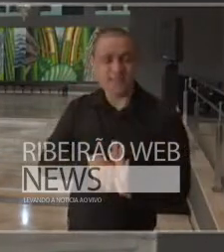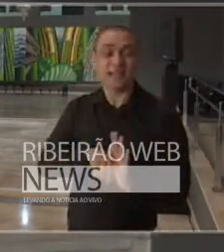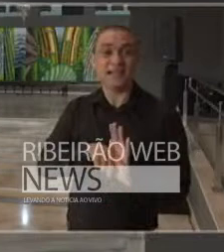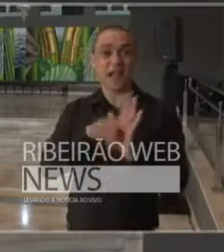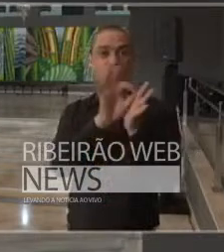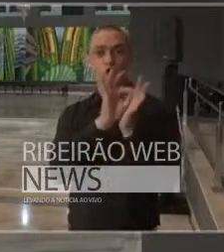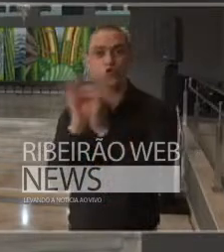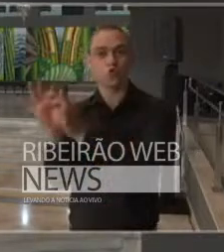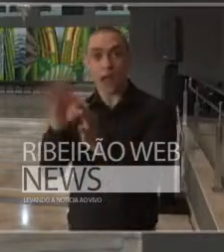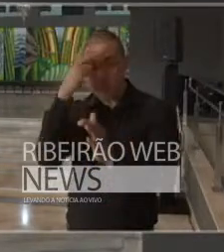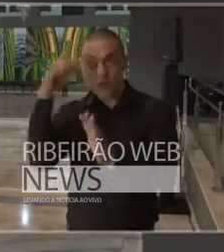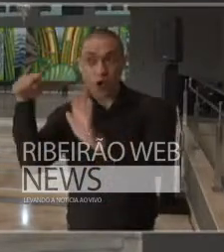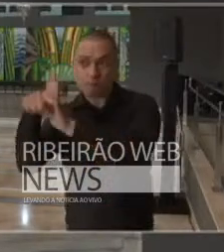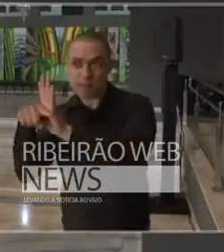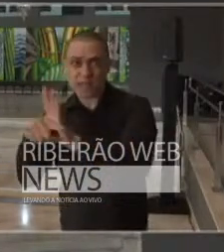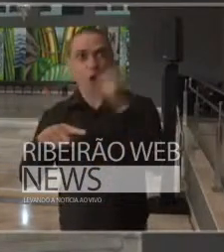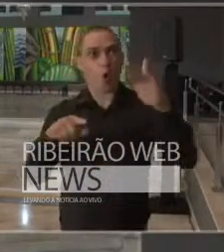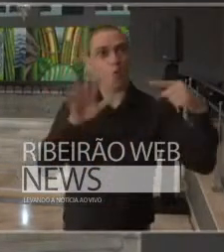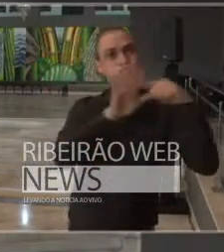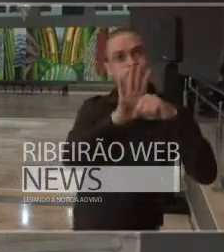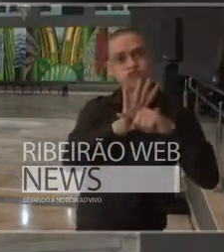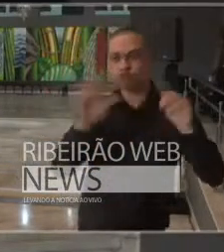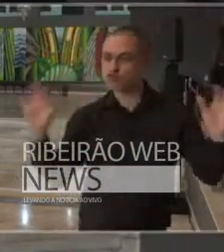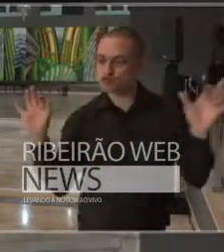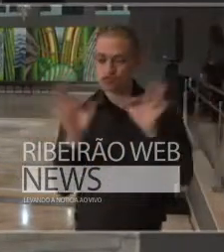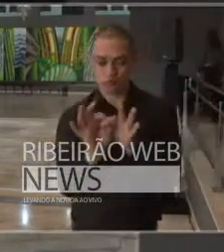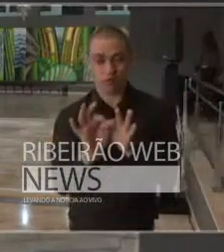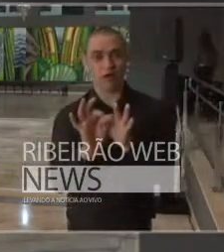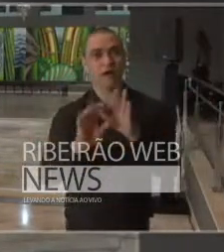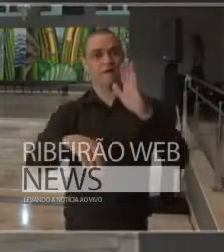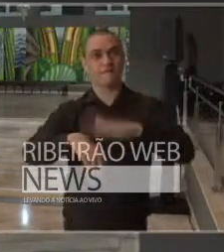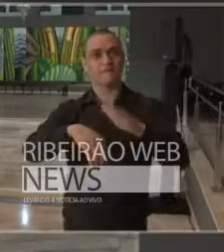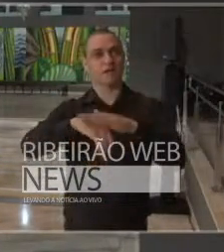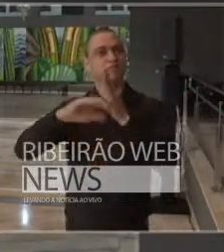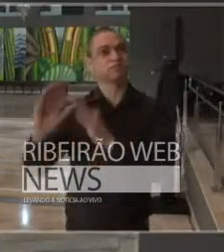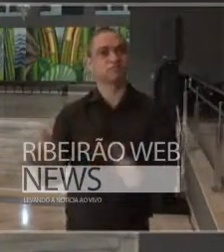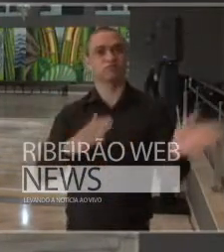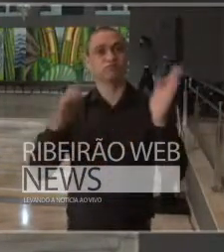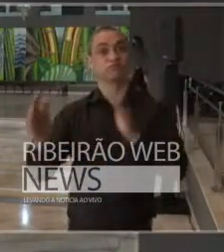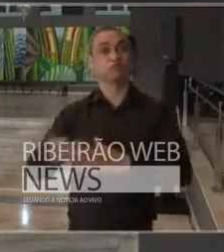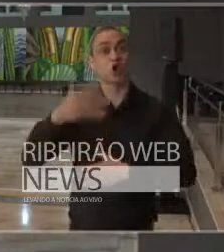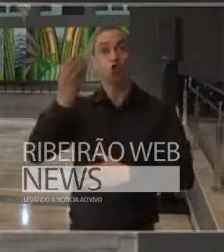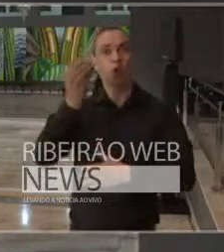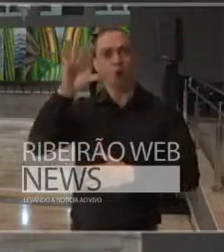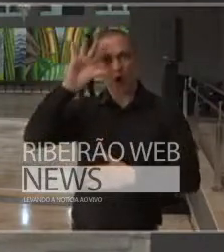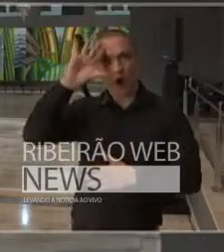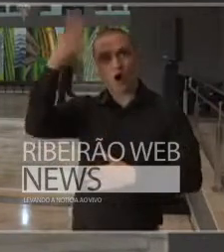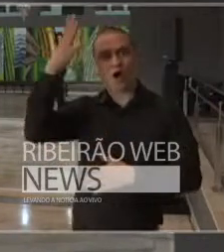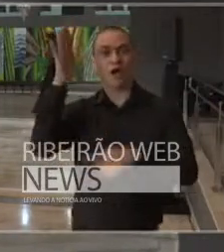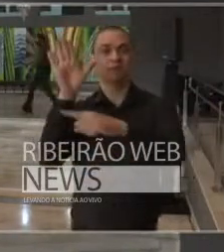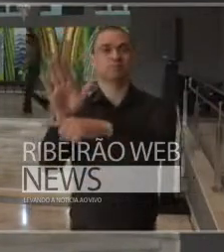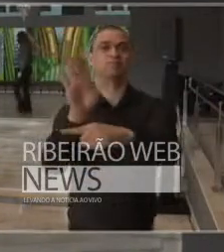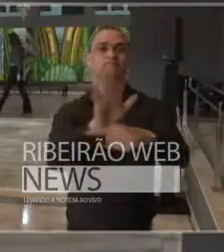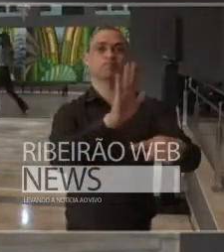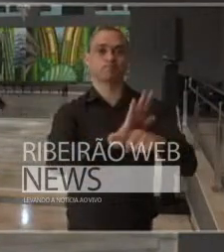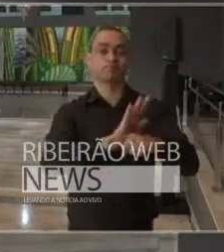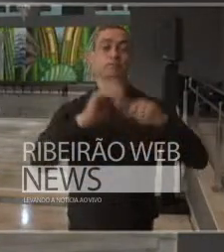união de pesquisadores para poder produzir soluções para as condições